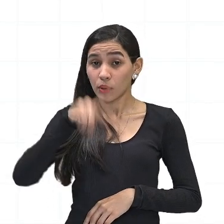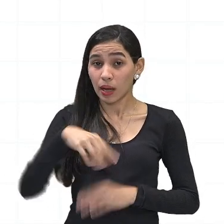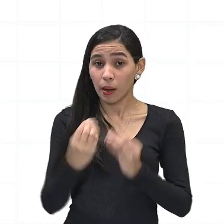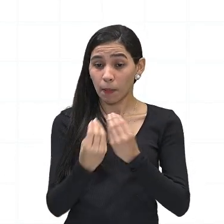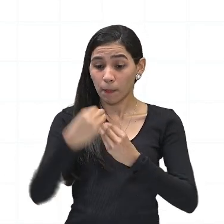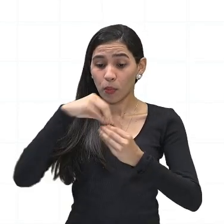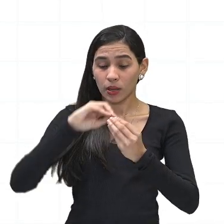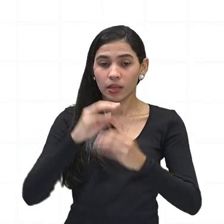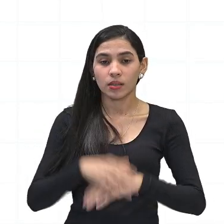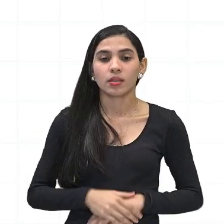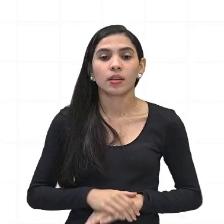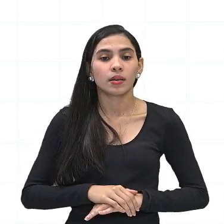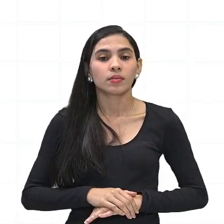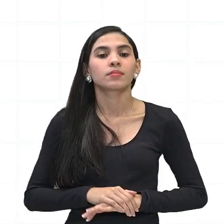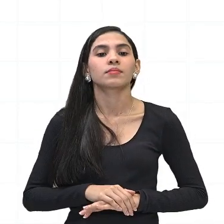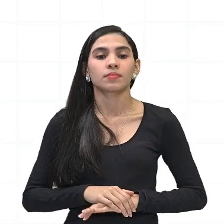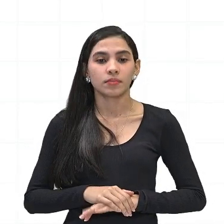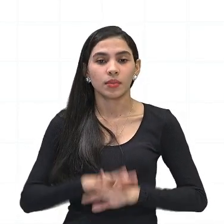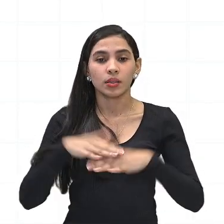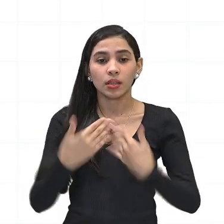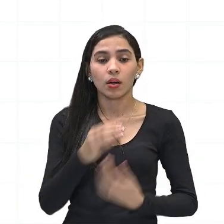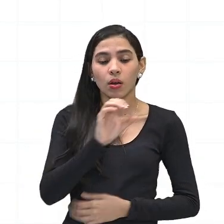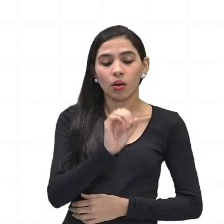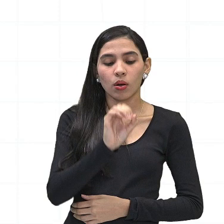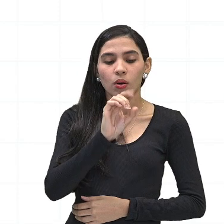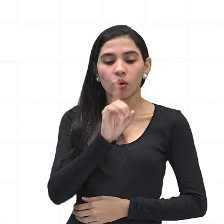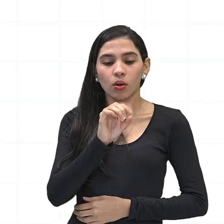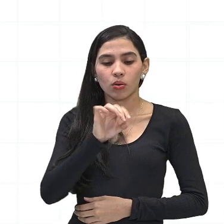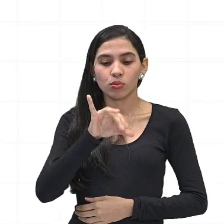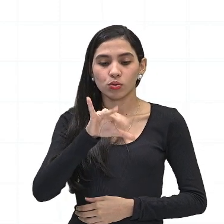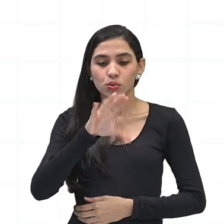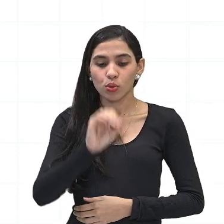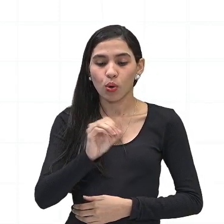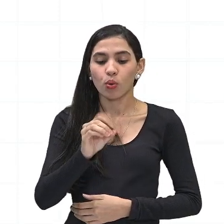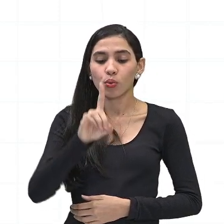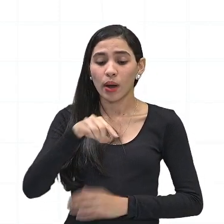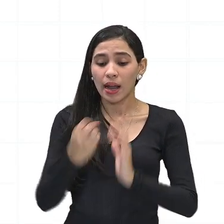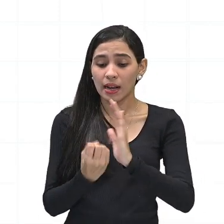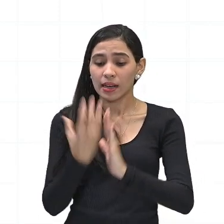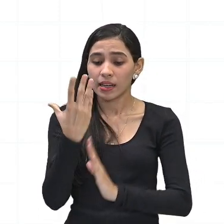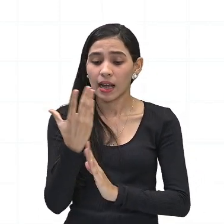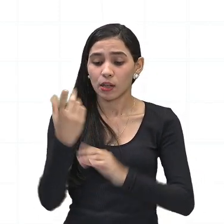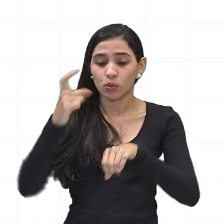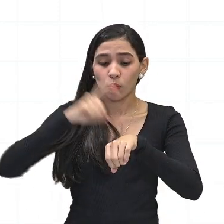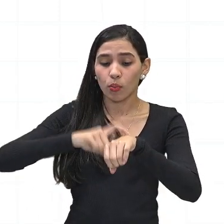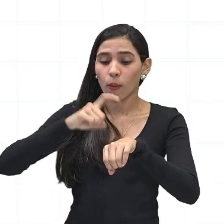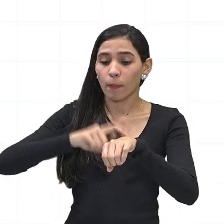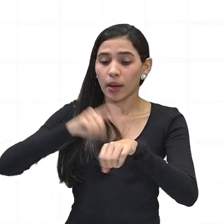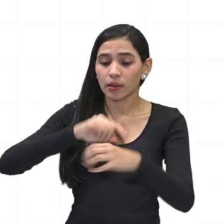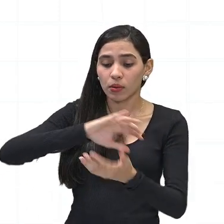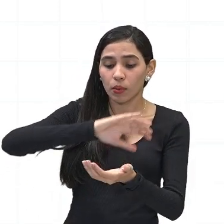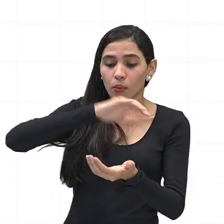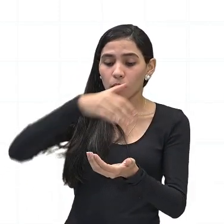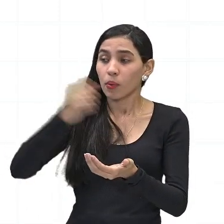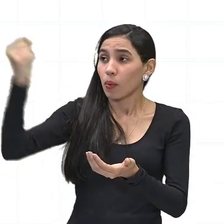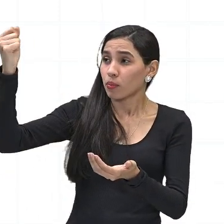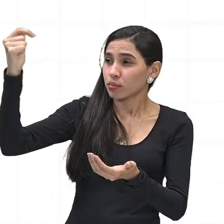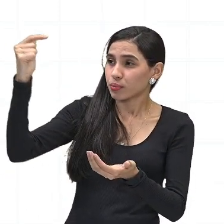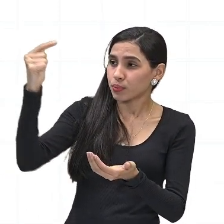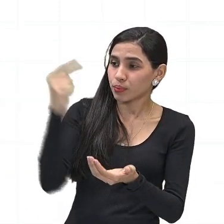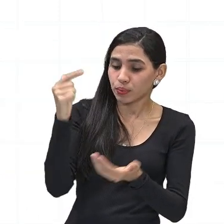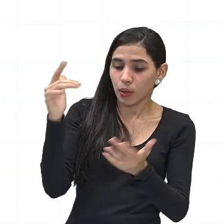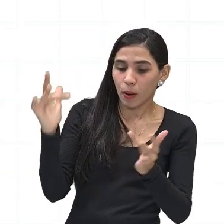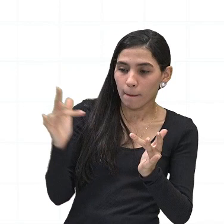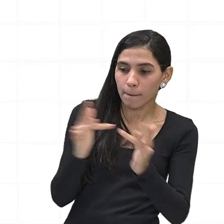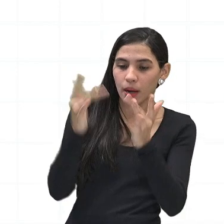ozônio é formado quando a radiação ultravioleta solar interage com a molécula de